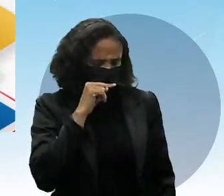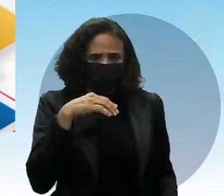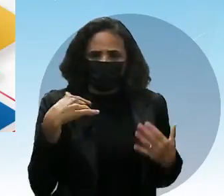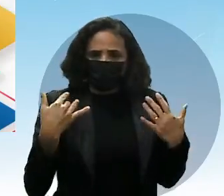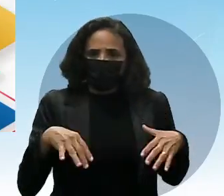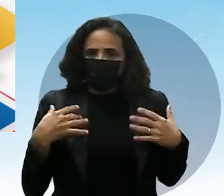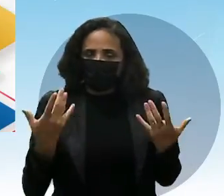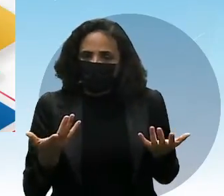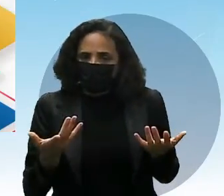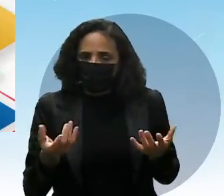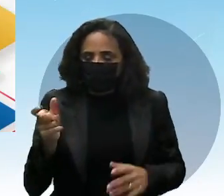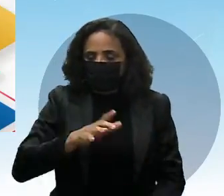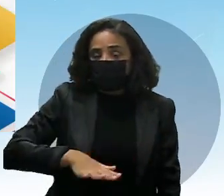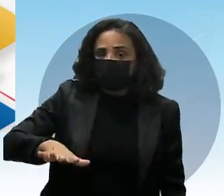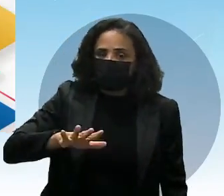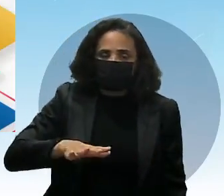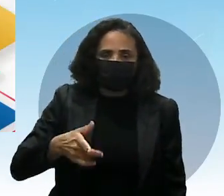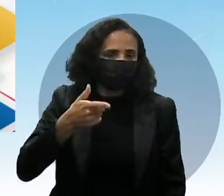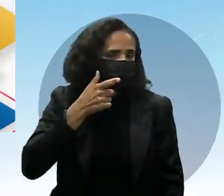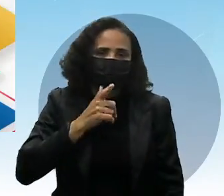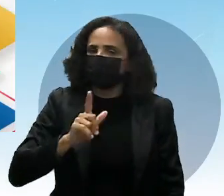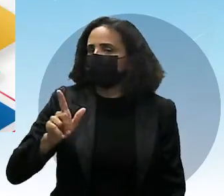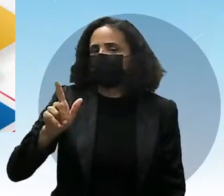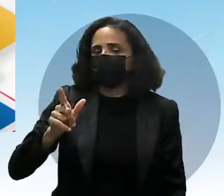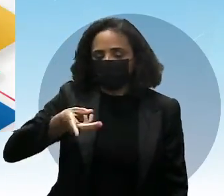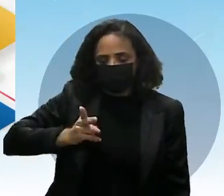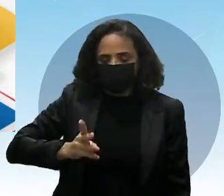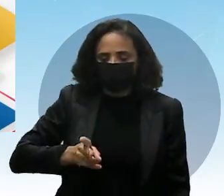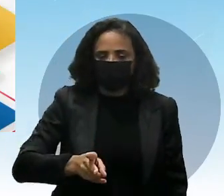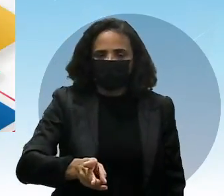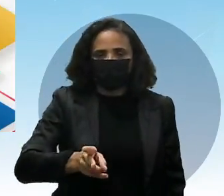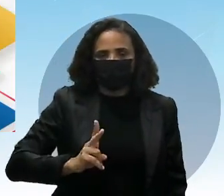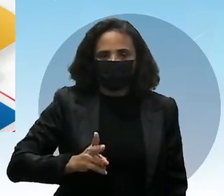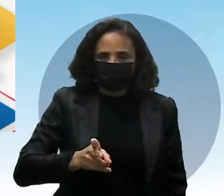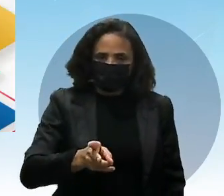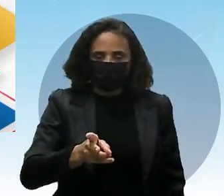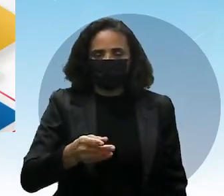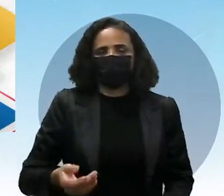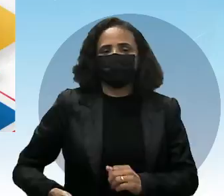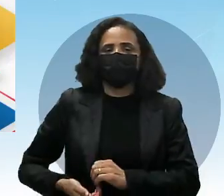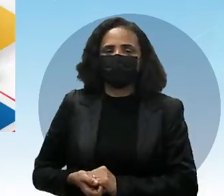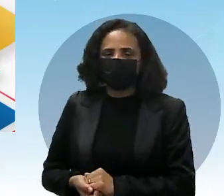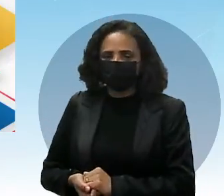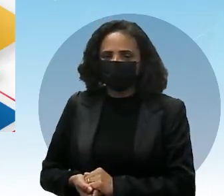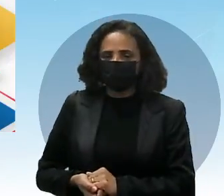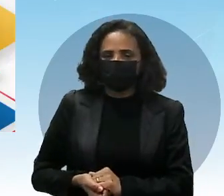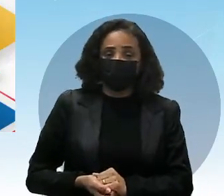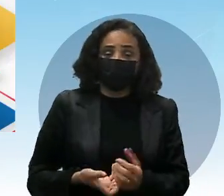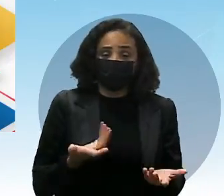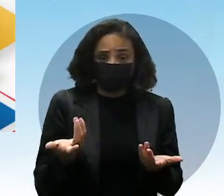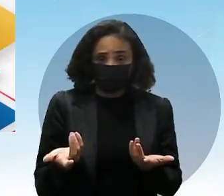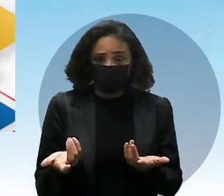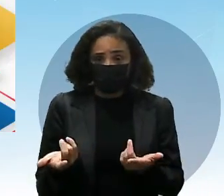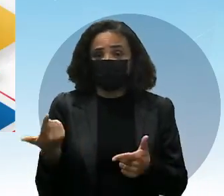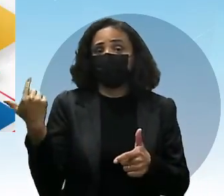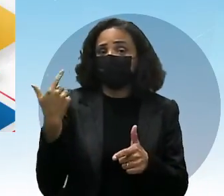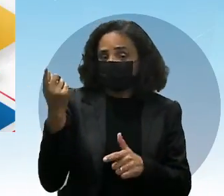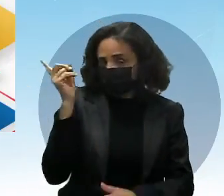só porque o chatbot vai responder os emails e as mensagens de texto dele. Recalque, hashtag recalque, do